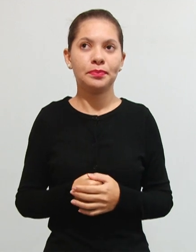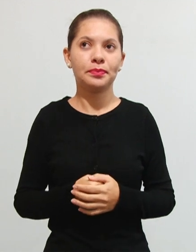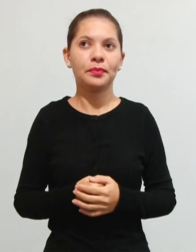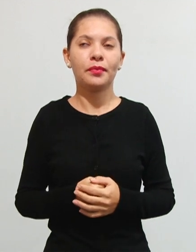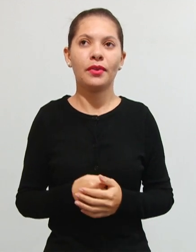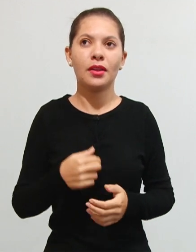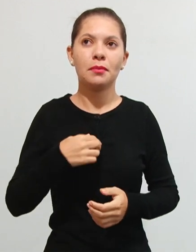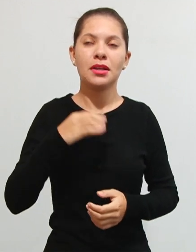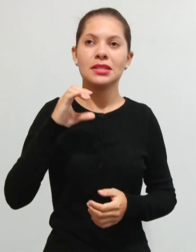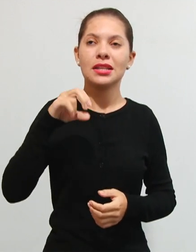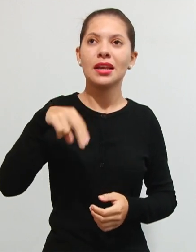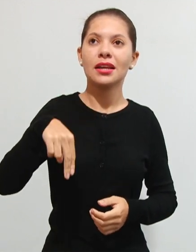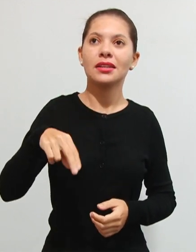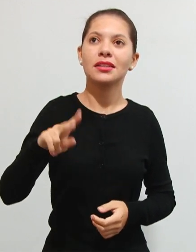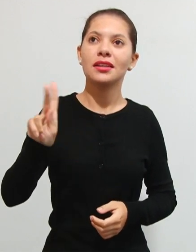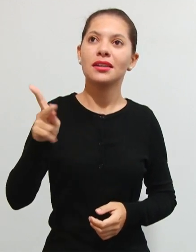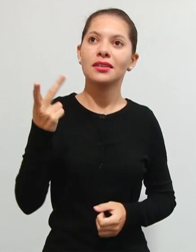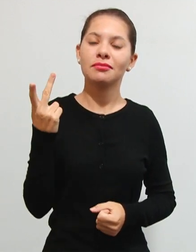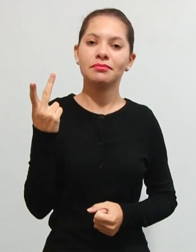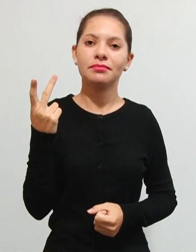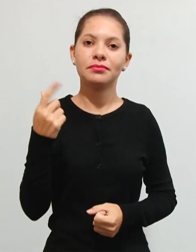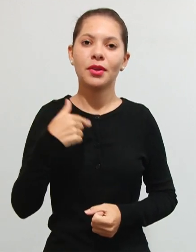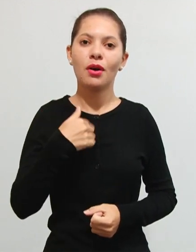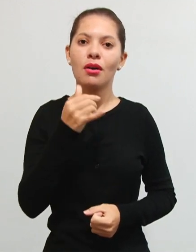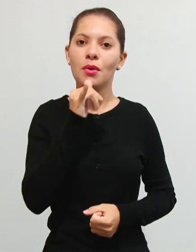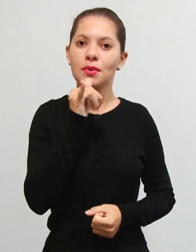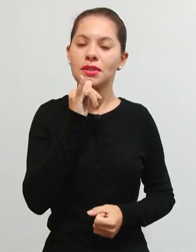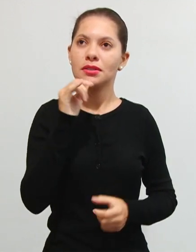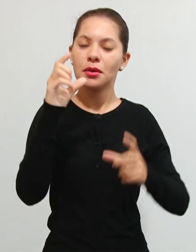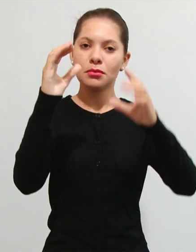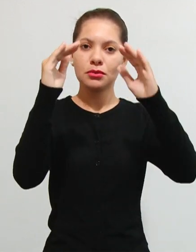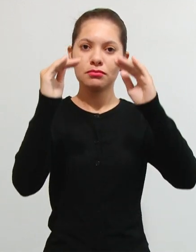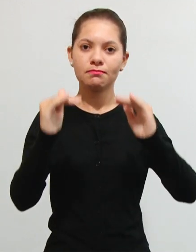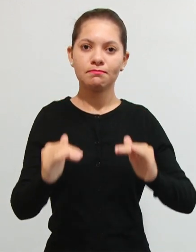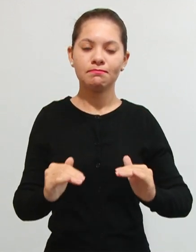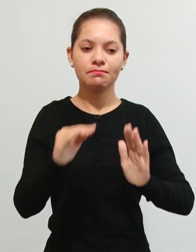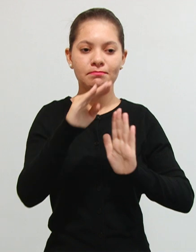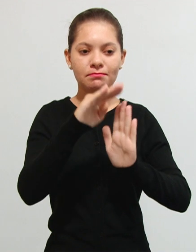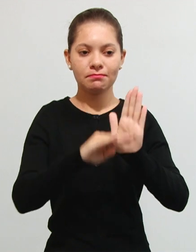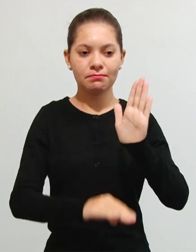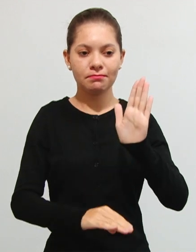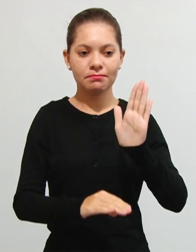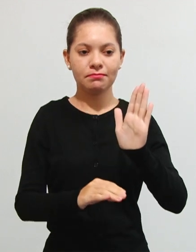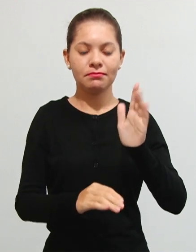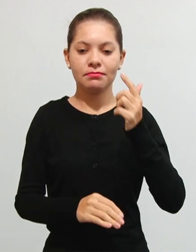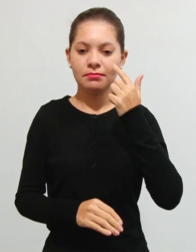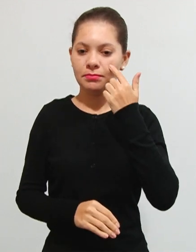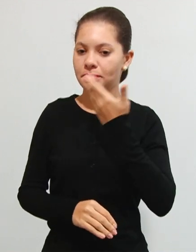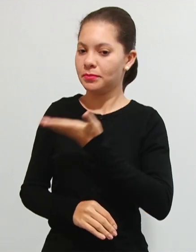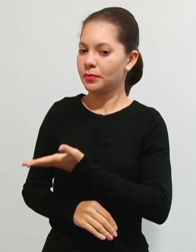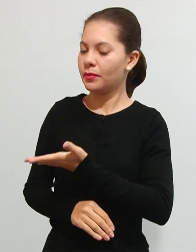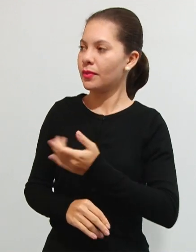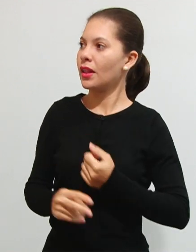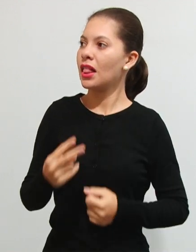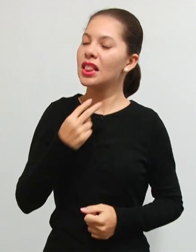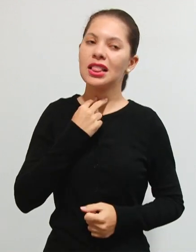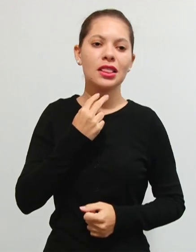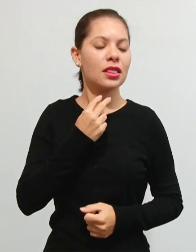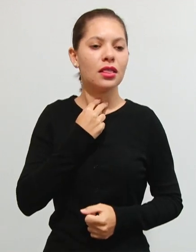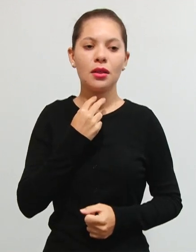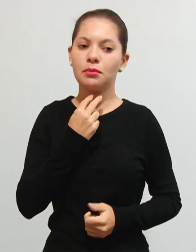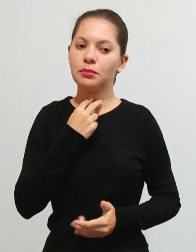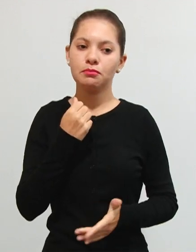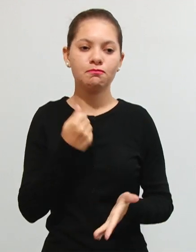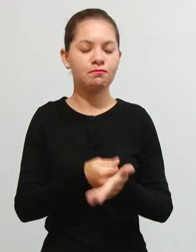CNH. Então, eu trouxe alguns exemplos aqui de situações que não podem ser cobradas